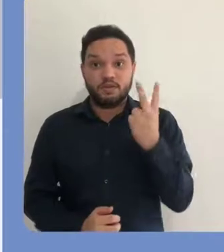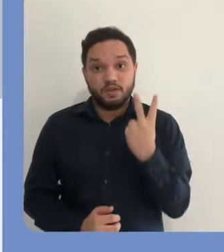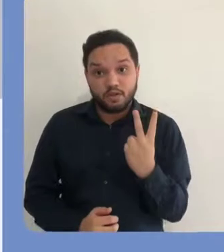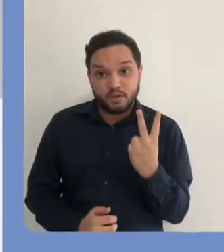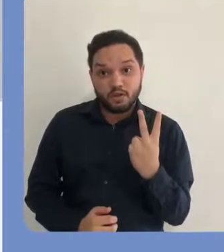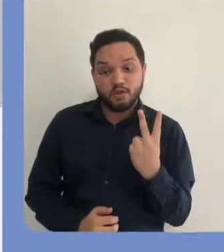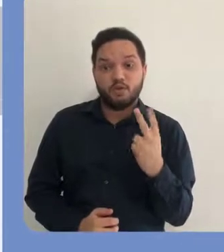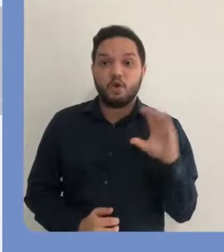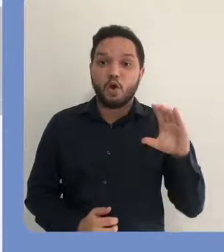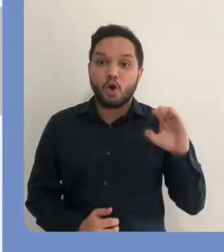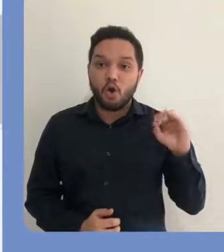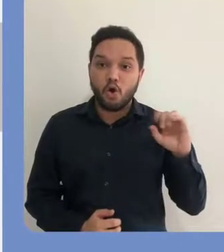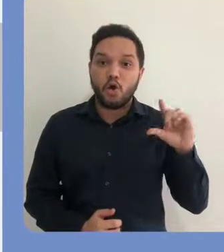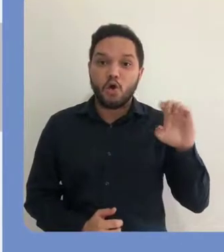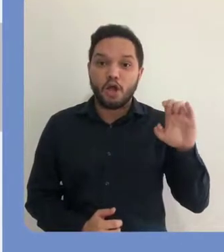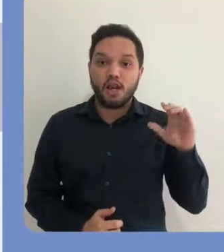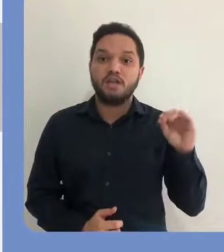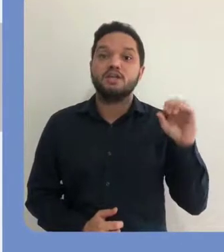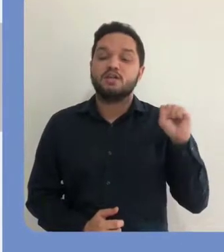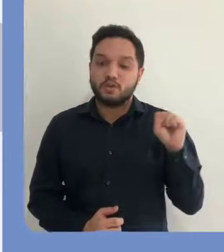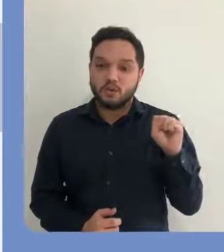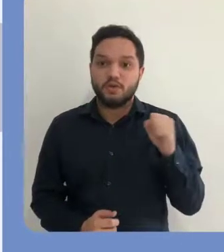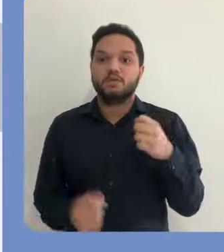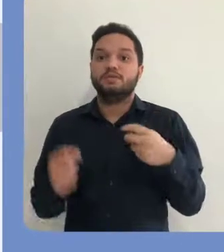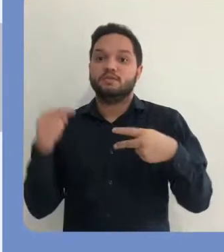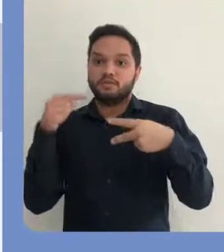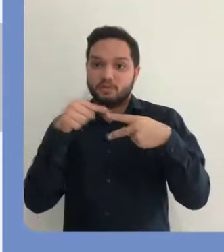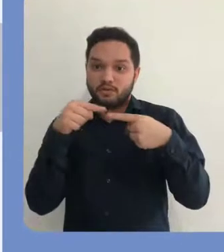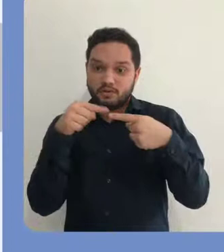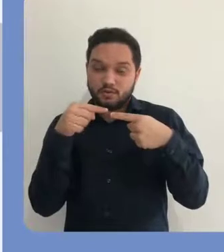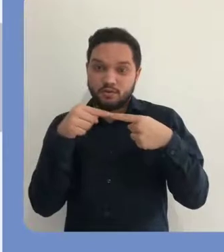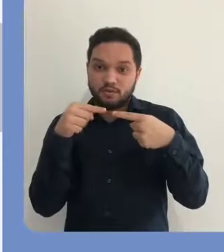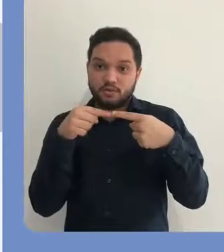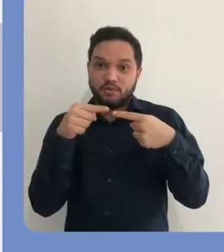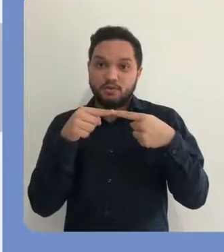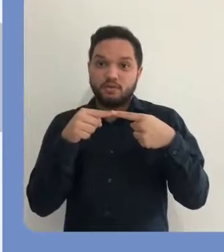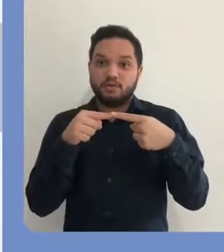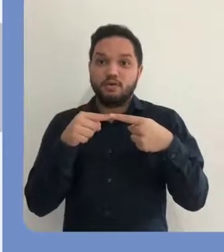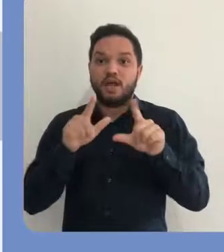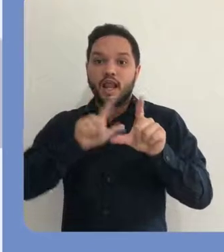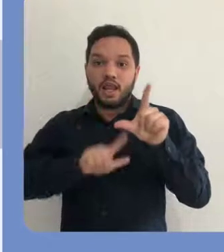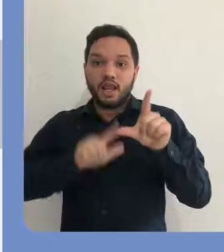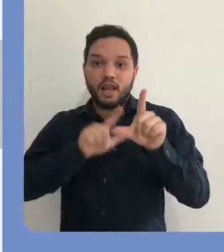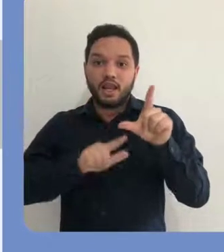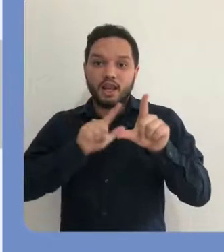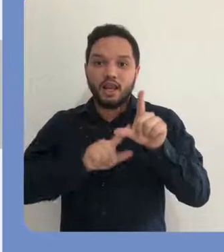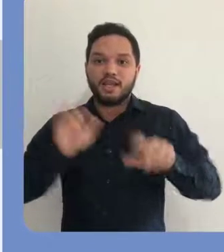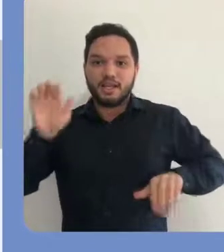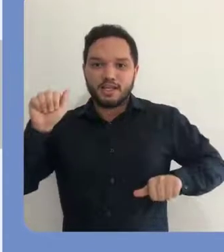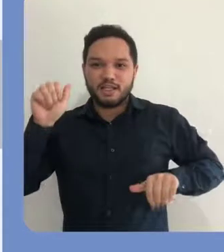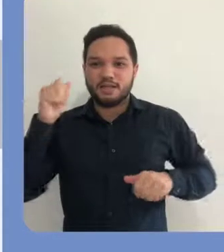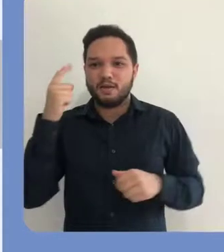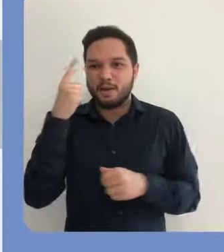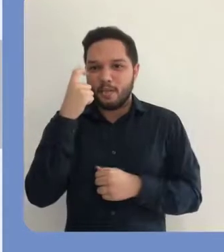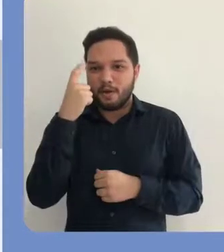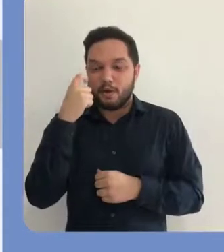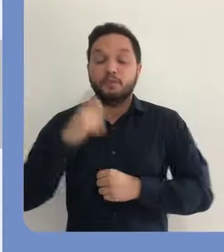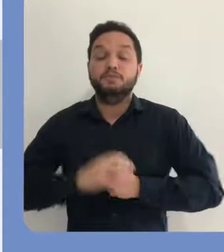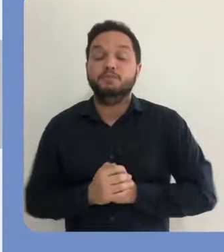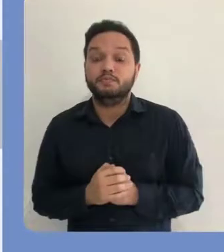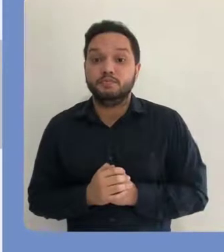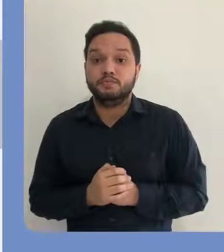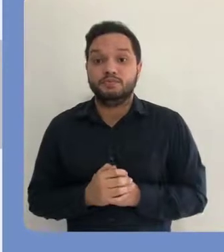disso, a subcomunidade CCE já possui duas coleções cadastradas, sendo uma delas a